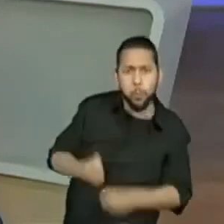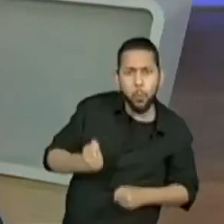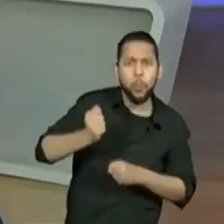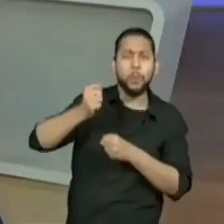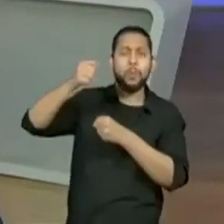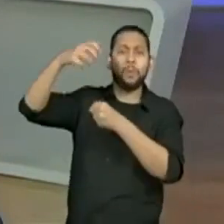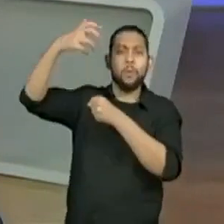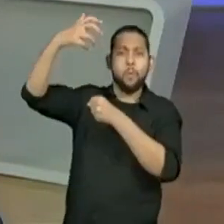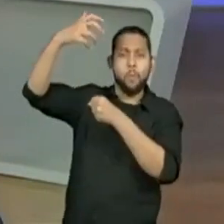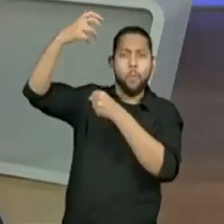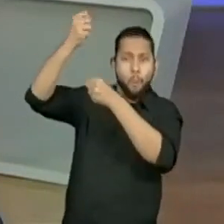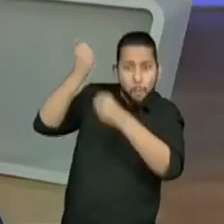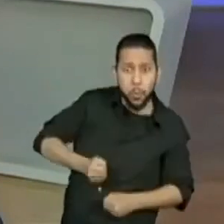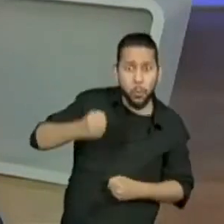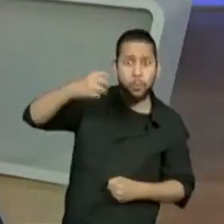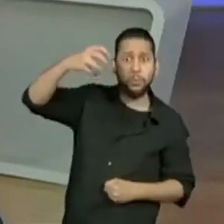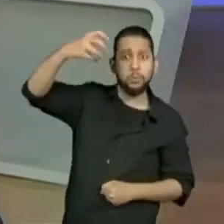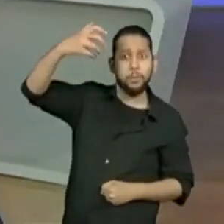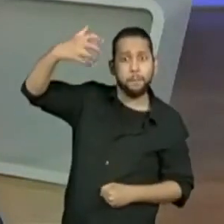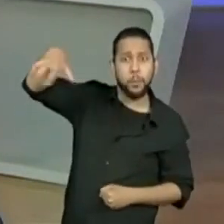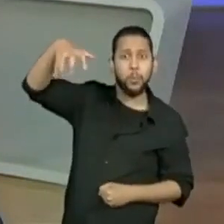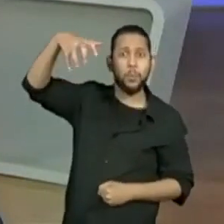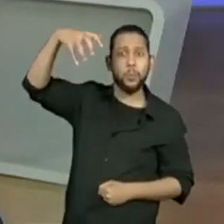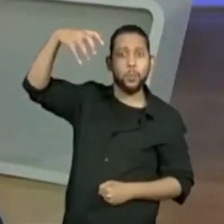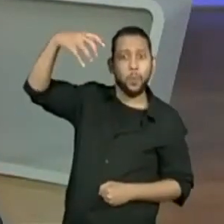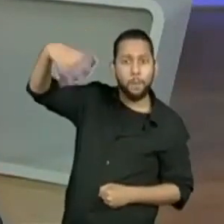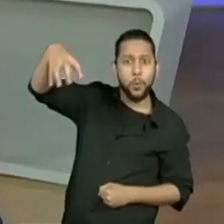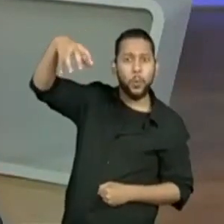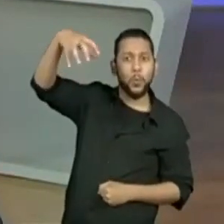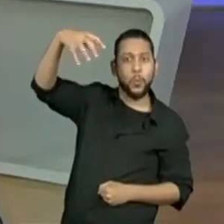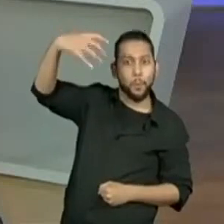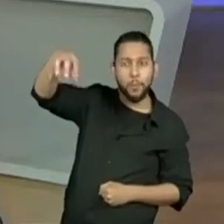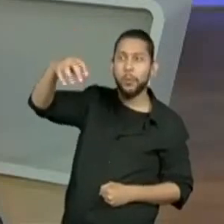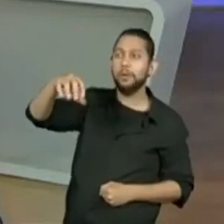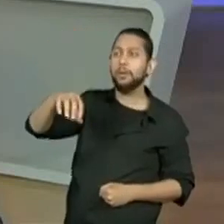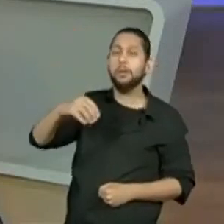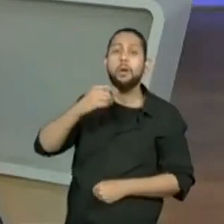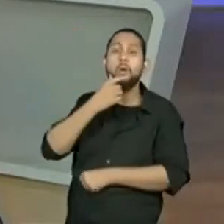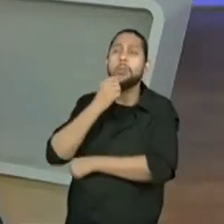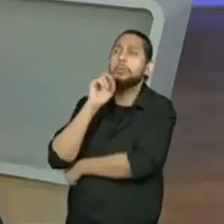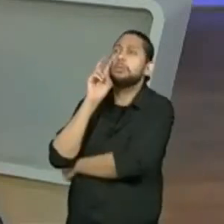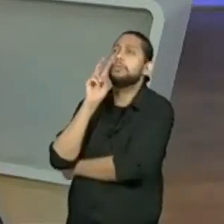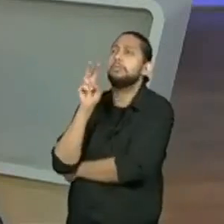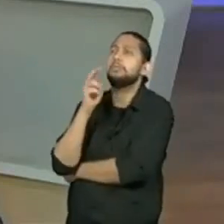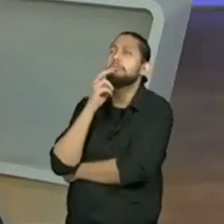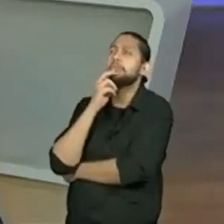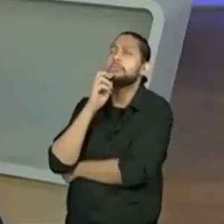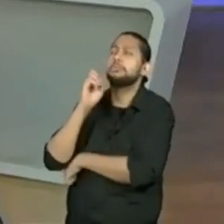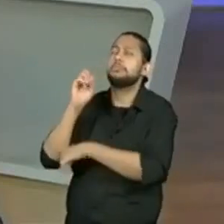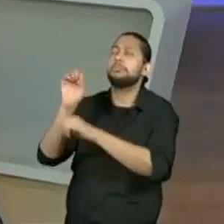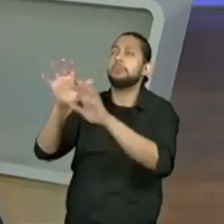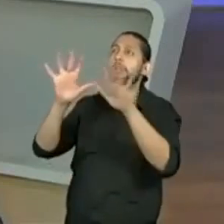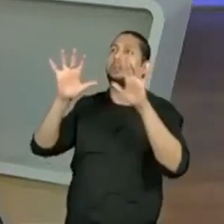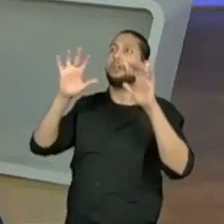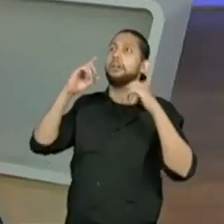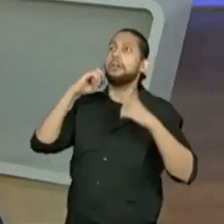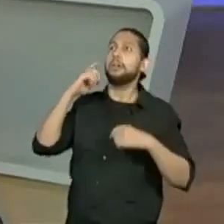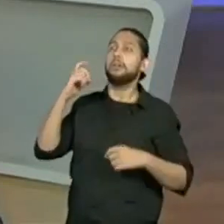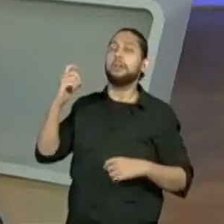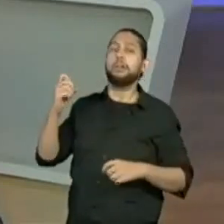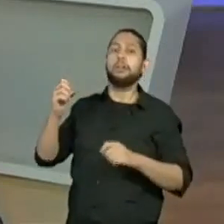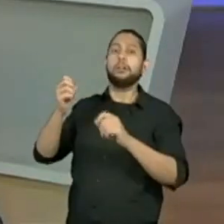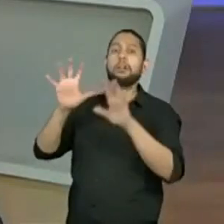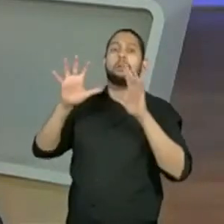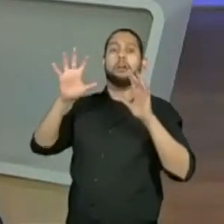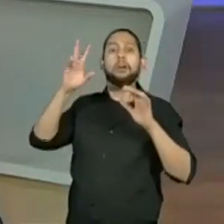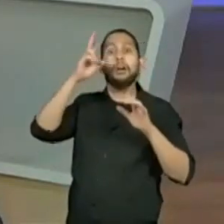saudade, ó, gostei, lembranças da infância. Gostei, ó, legal. Ó, os alunos